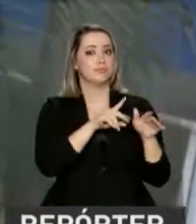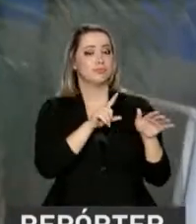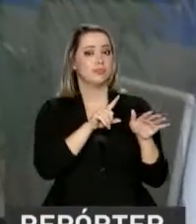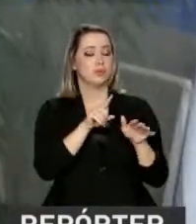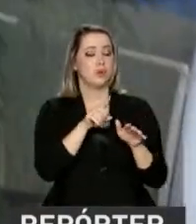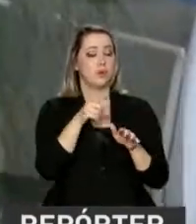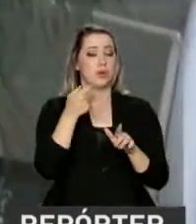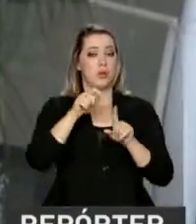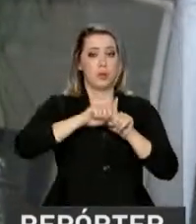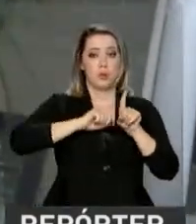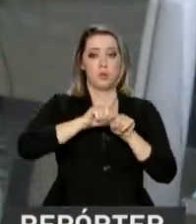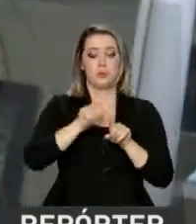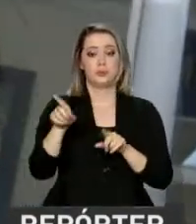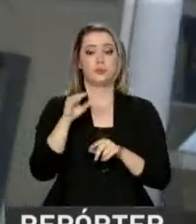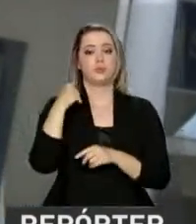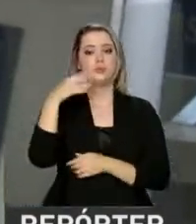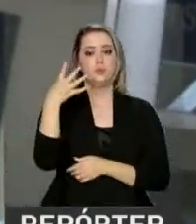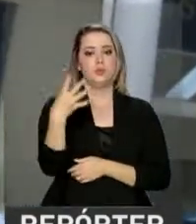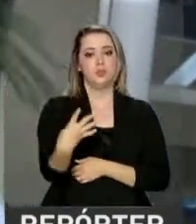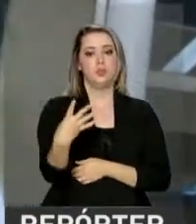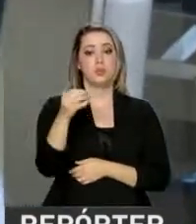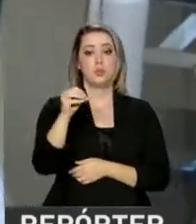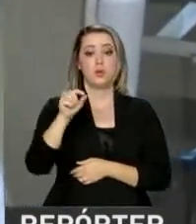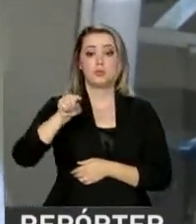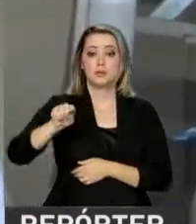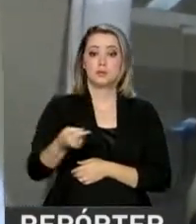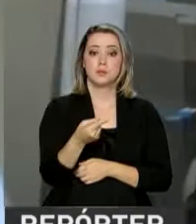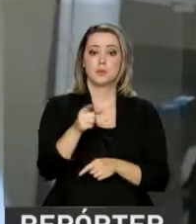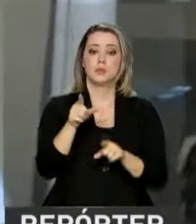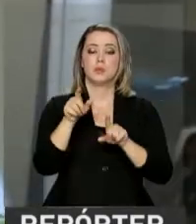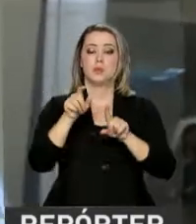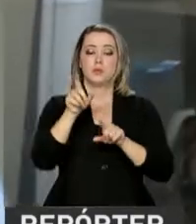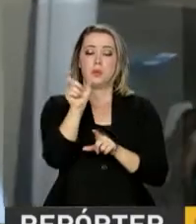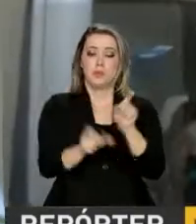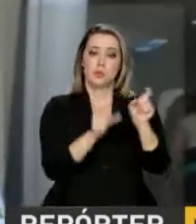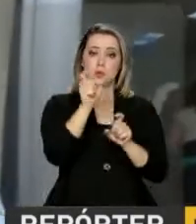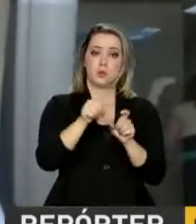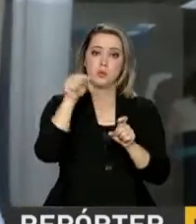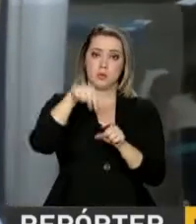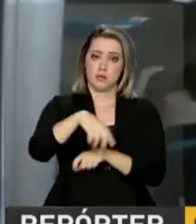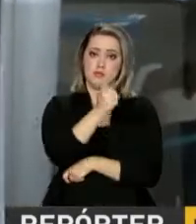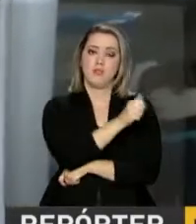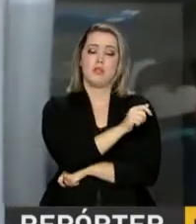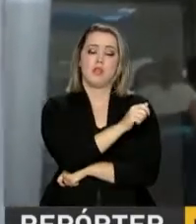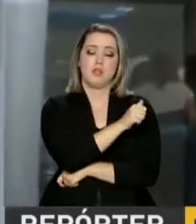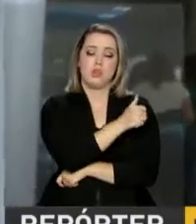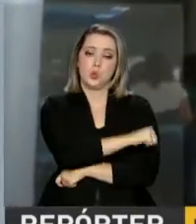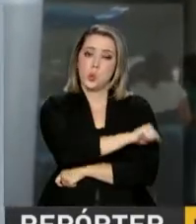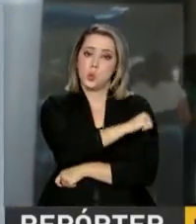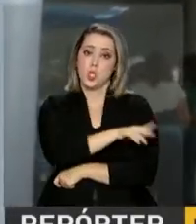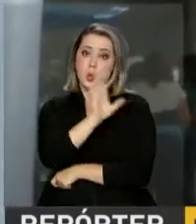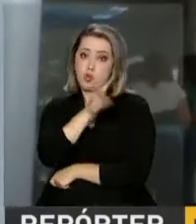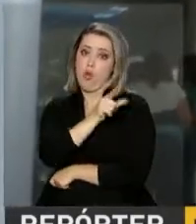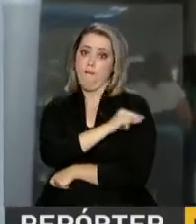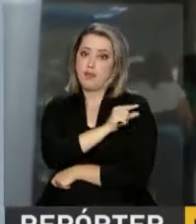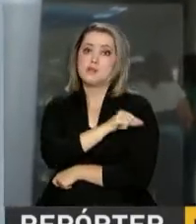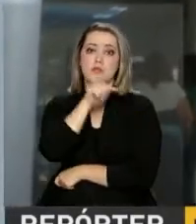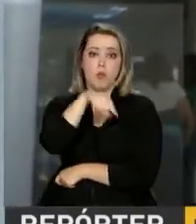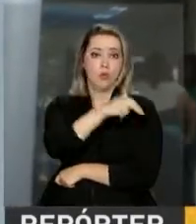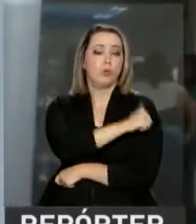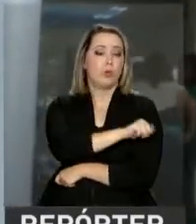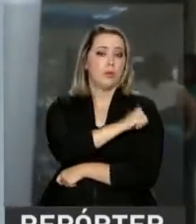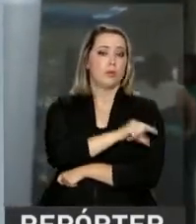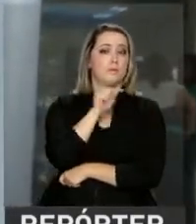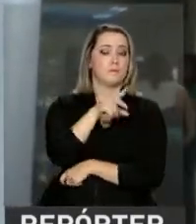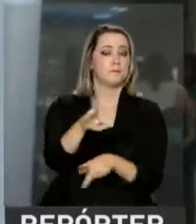400 mil pessoas foram imunizadas aqui no Rio de Janeiro. E isso é só o começo. A expectativa da Secretaria Municipal